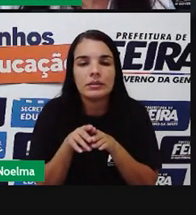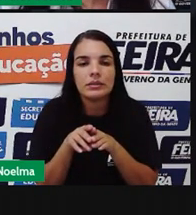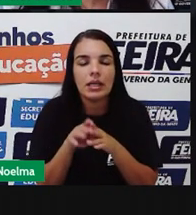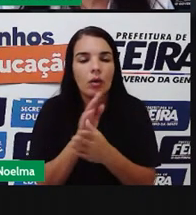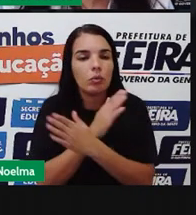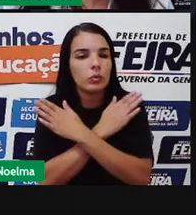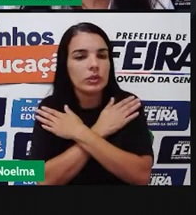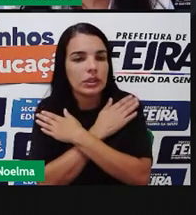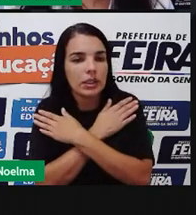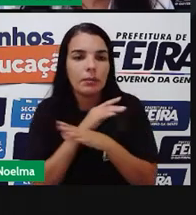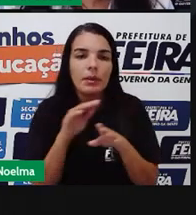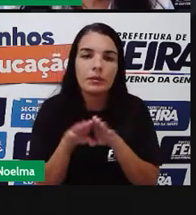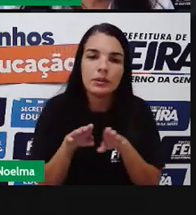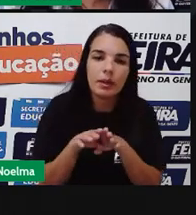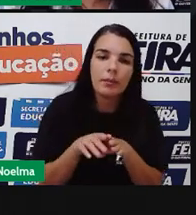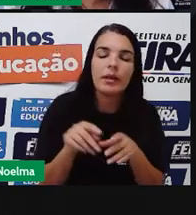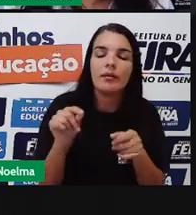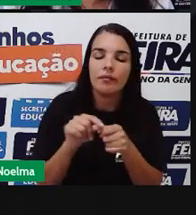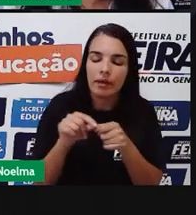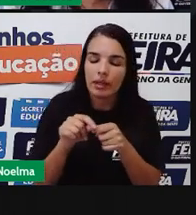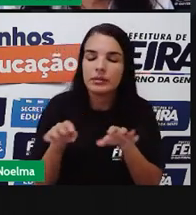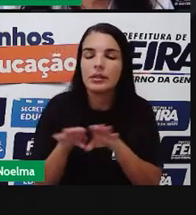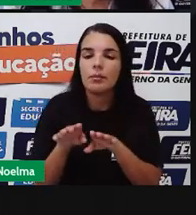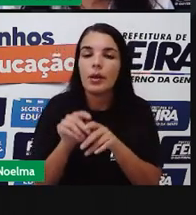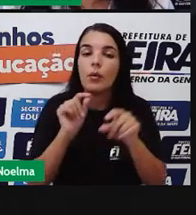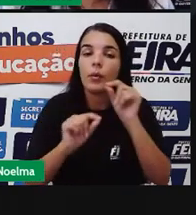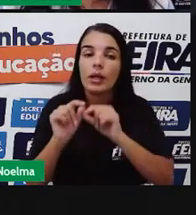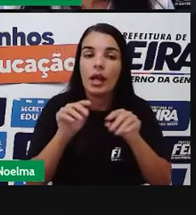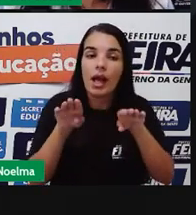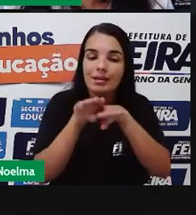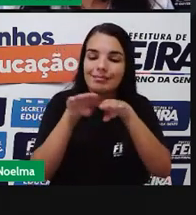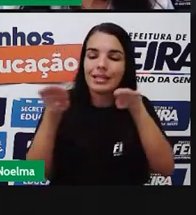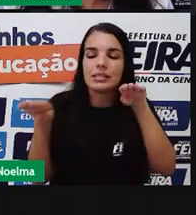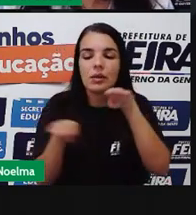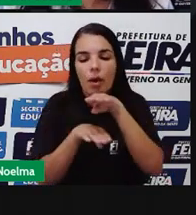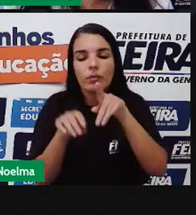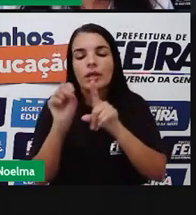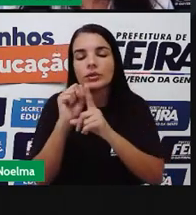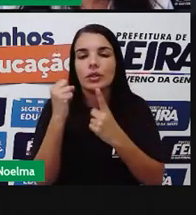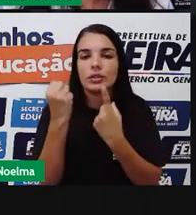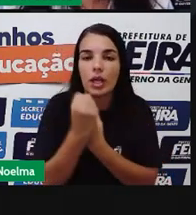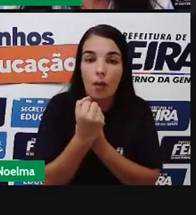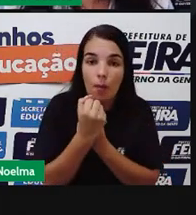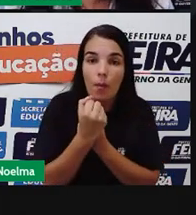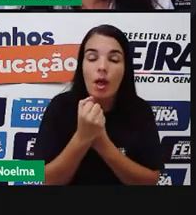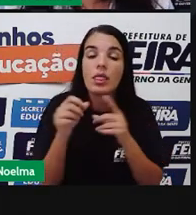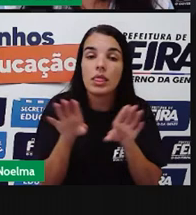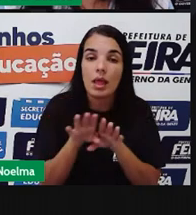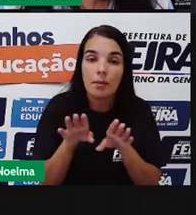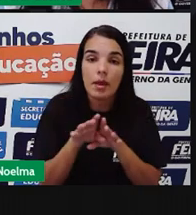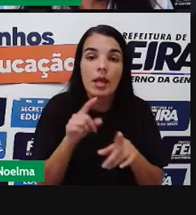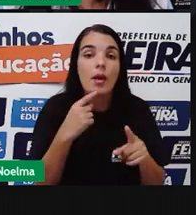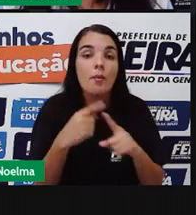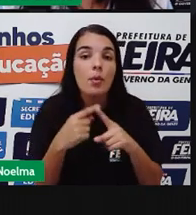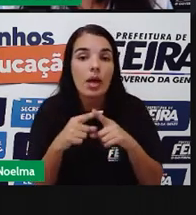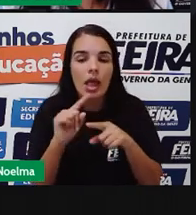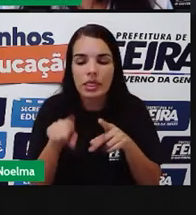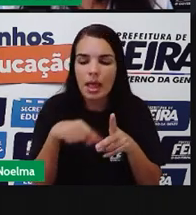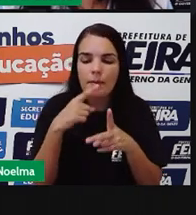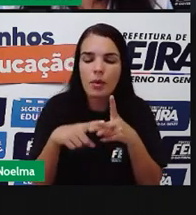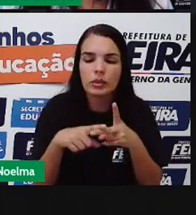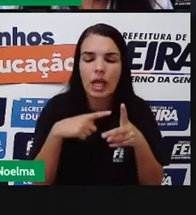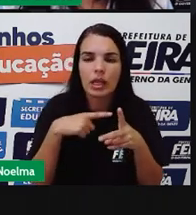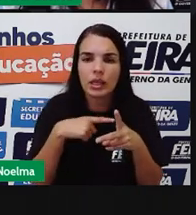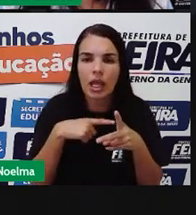Que faz com que haja Essa desigualdade Social Depois de usufruir De um ensino Melhor